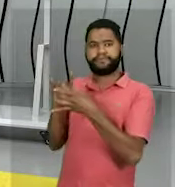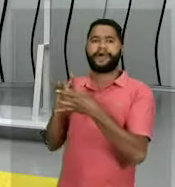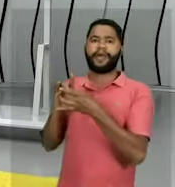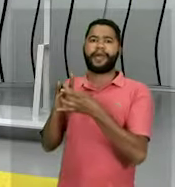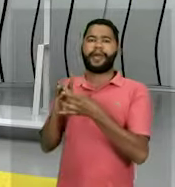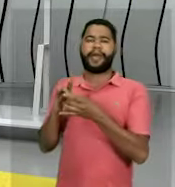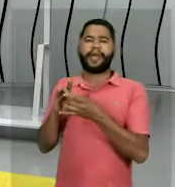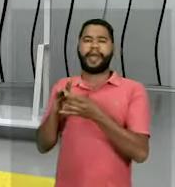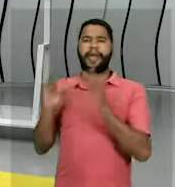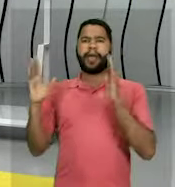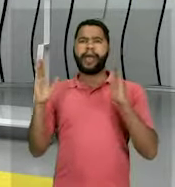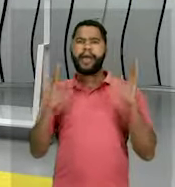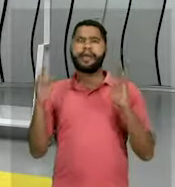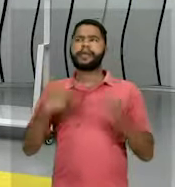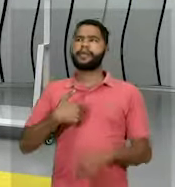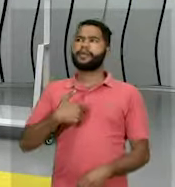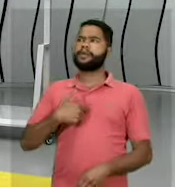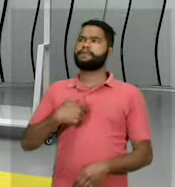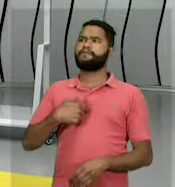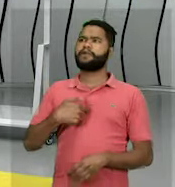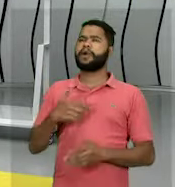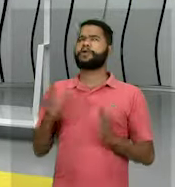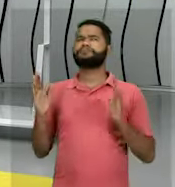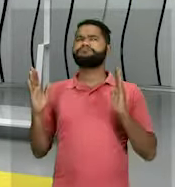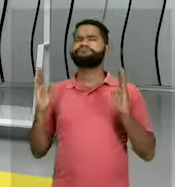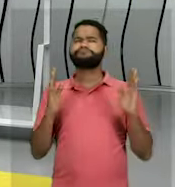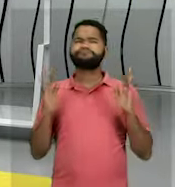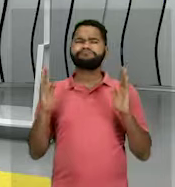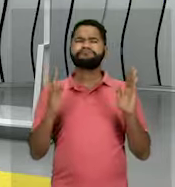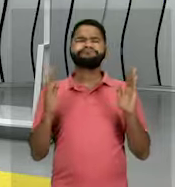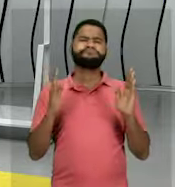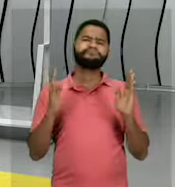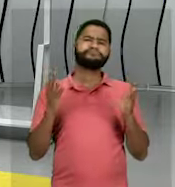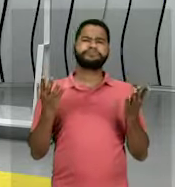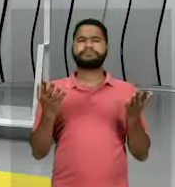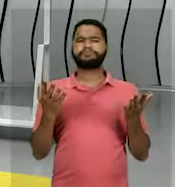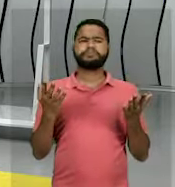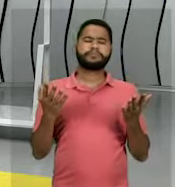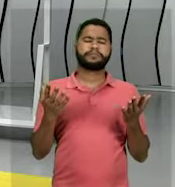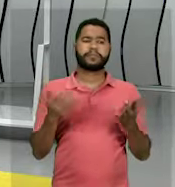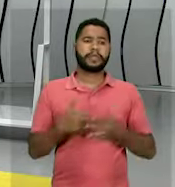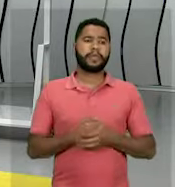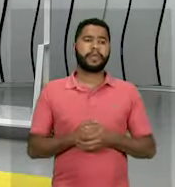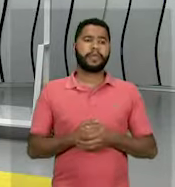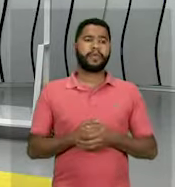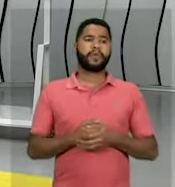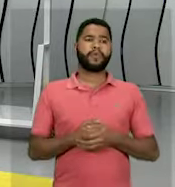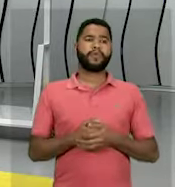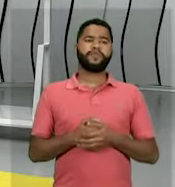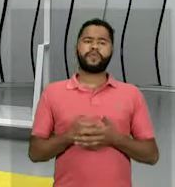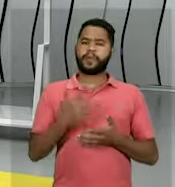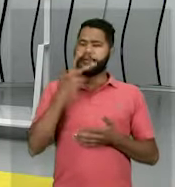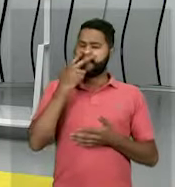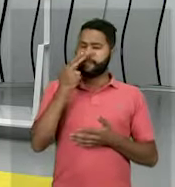Vargas vai durar aí nas suas raízes, né, ela vai incorporar ali nas raízes